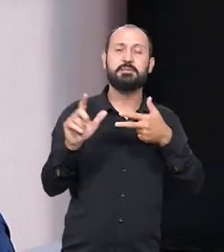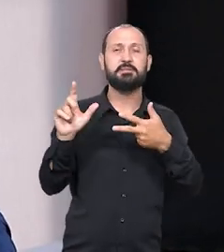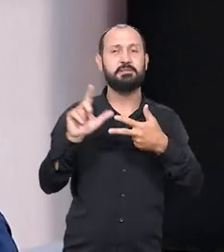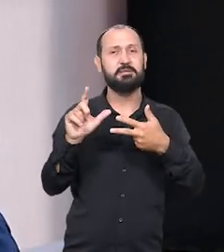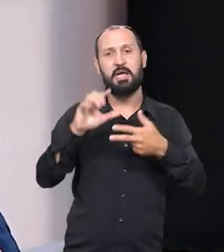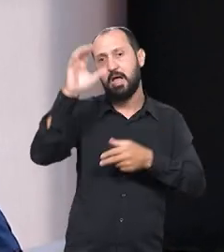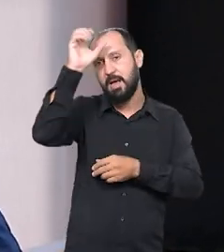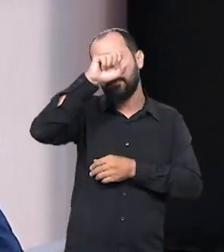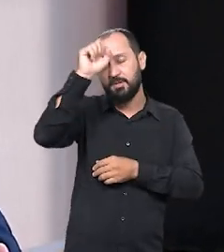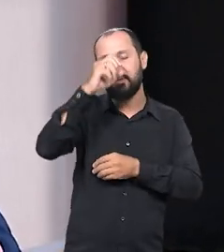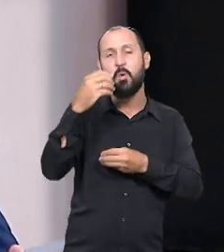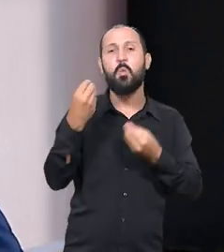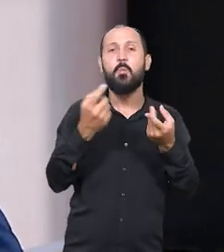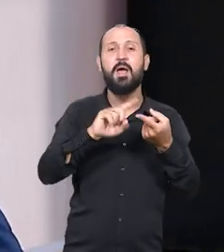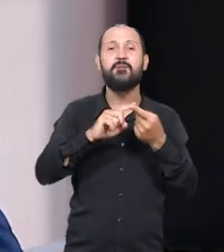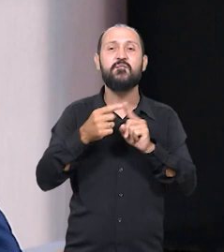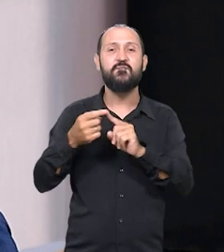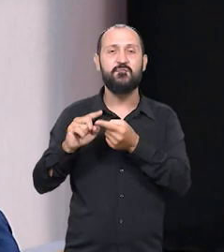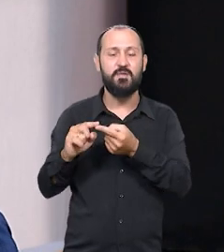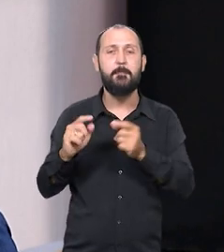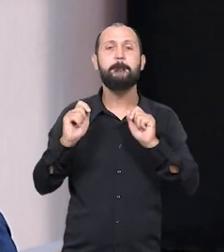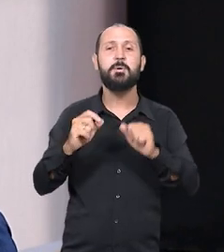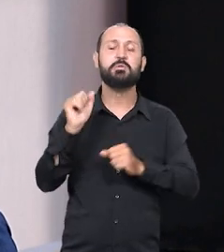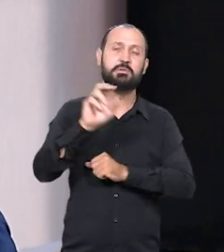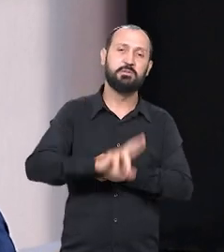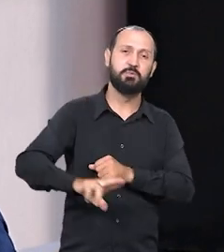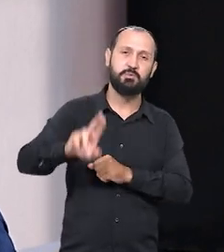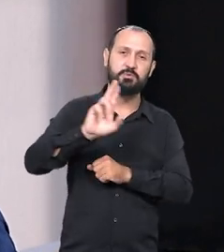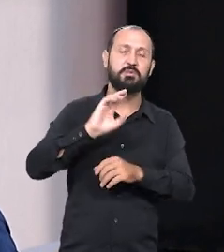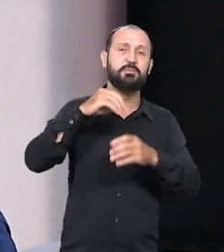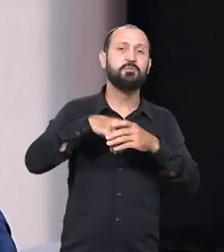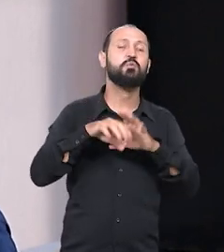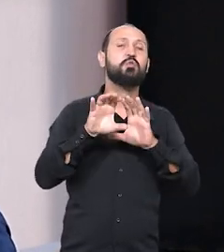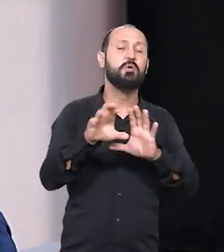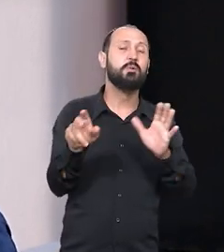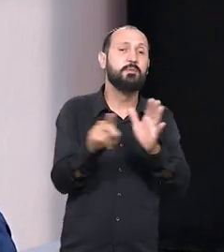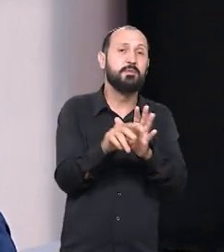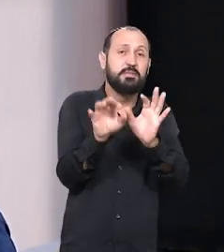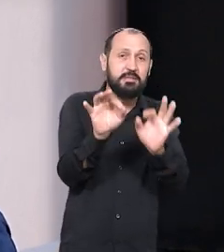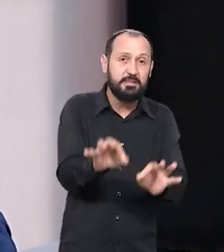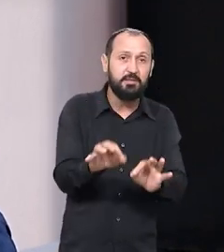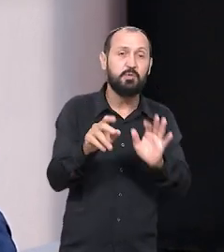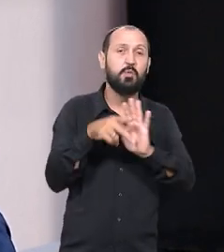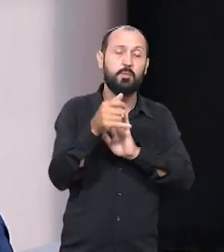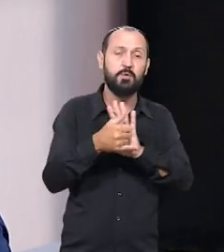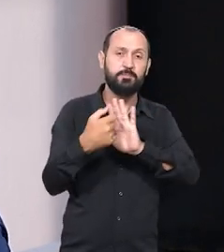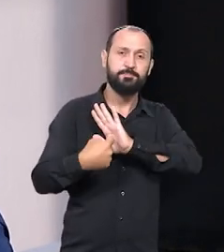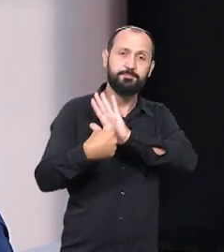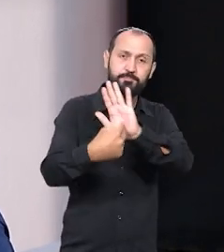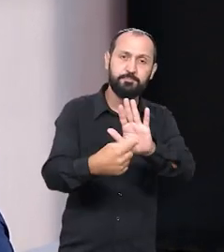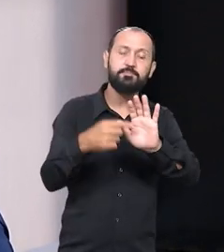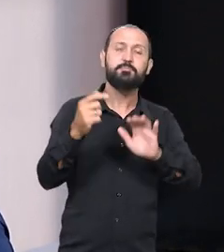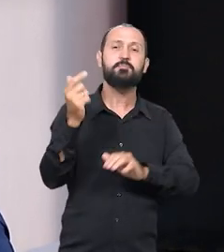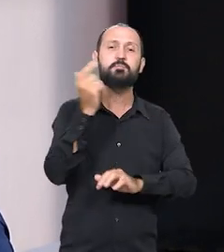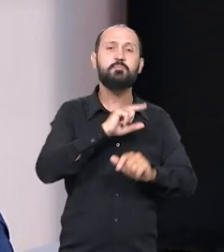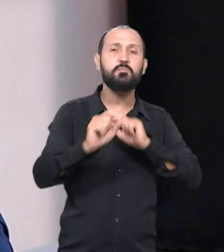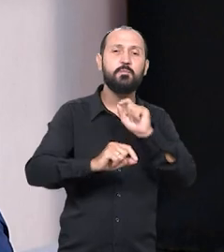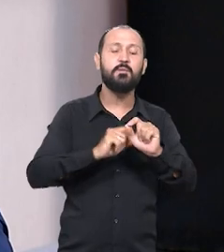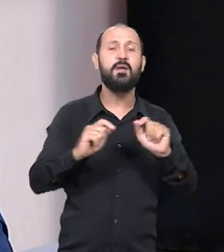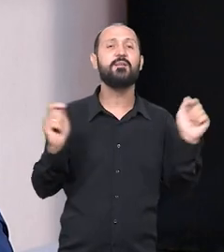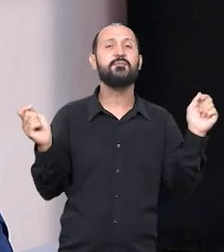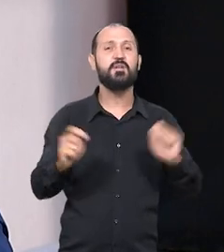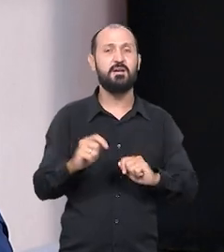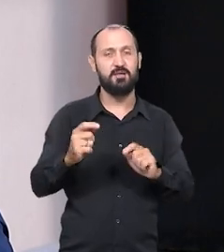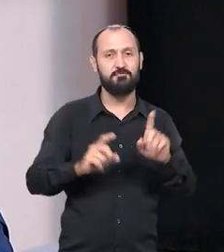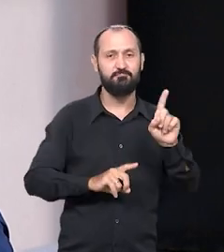legislativo, aprendendo quais são as ferramentas que podem ser utilizadas da forma correta como esse projeto tem que ser apresentado para conseguir ter